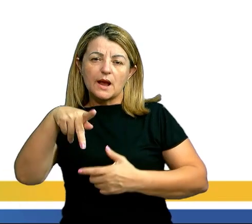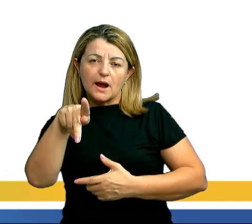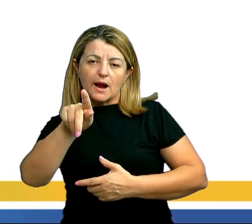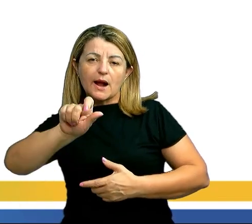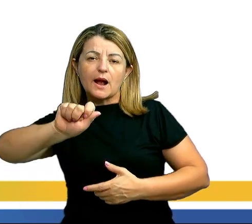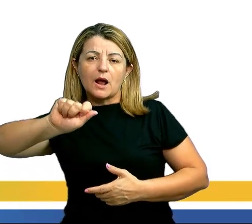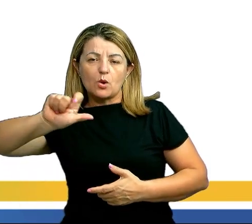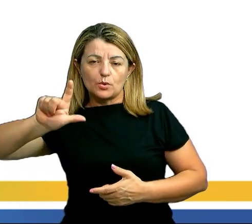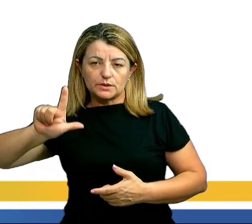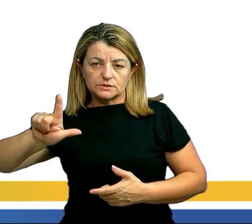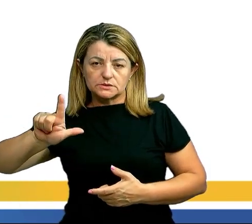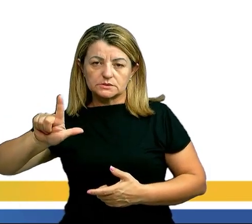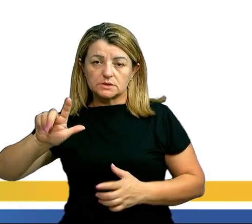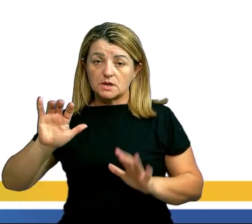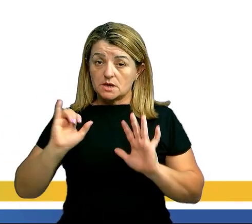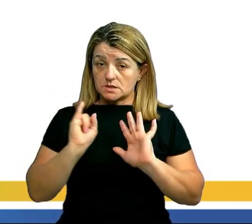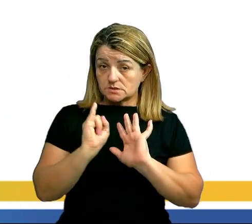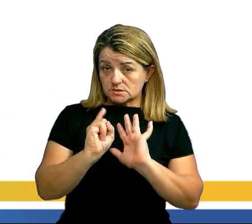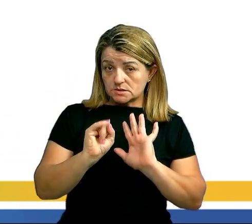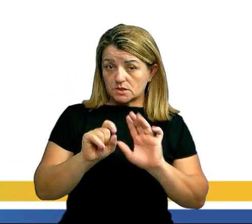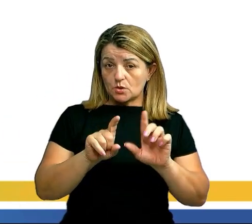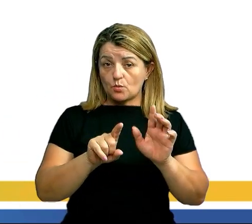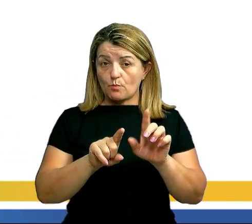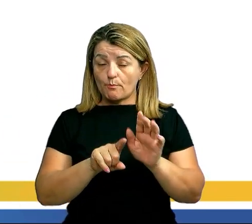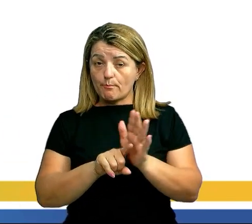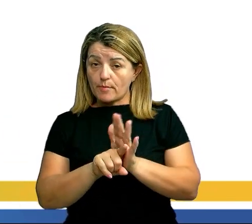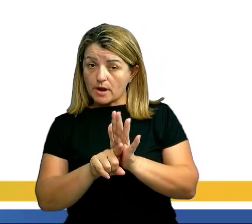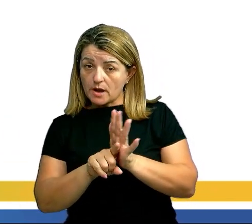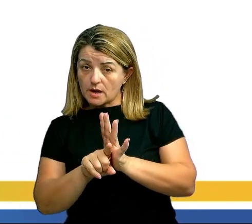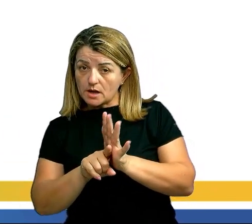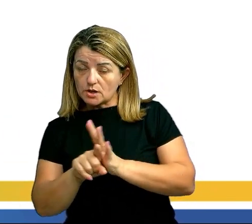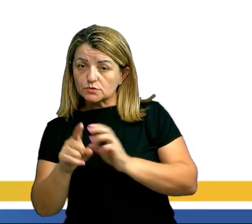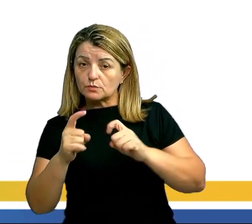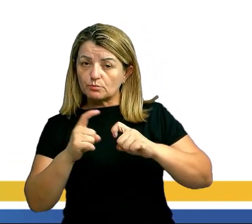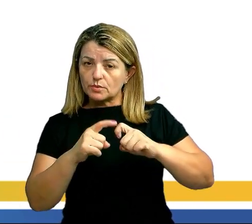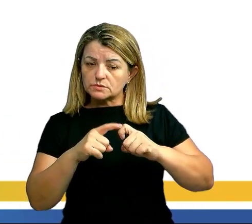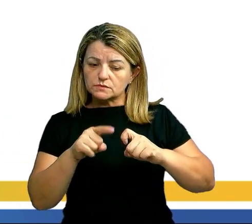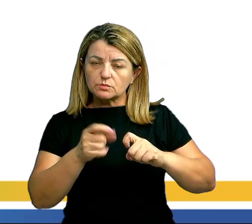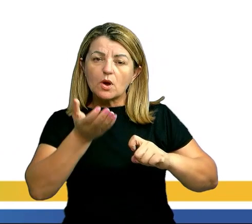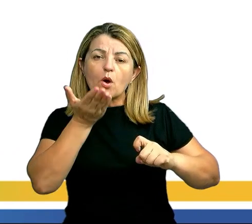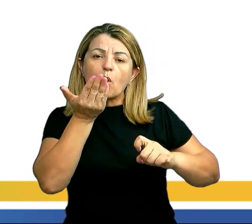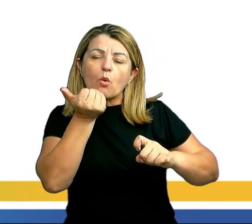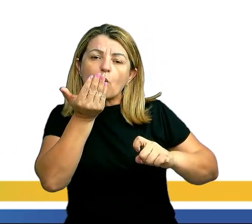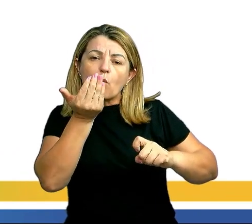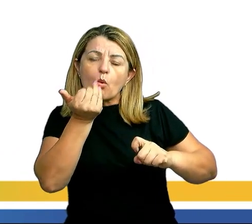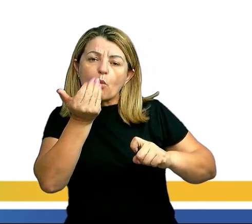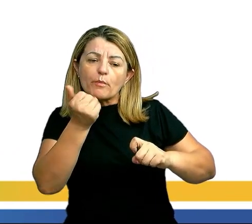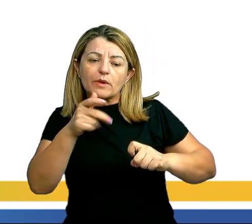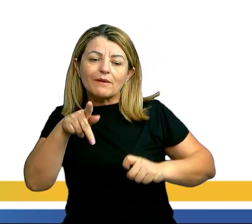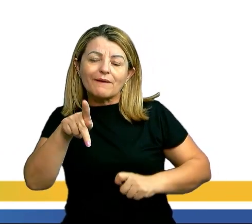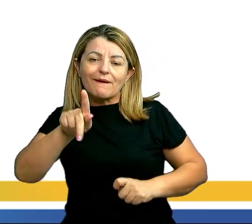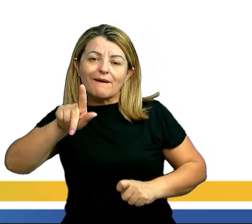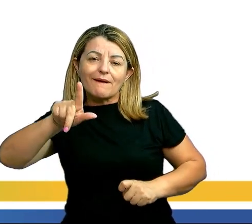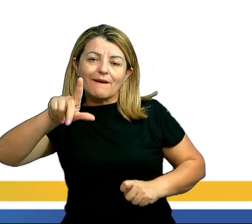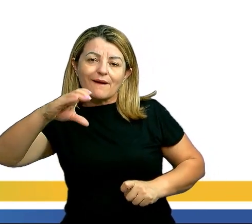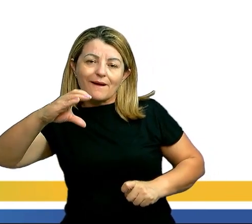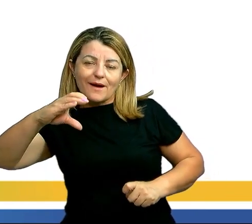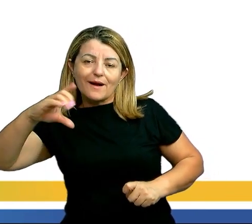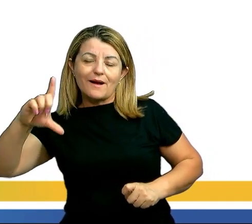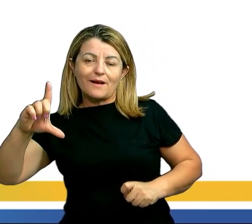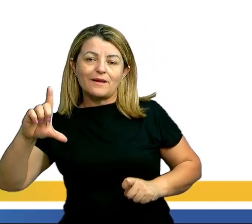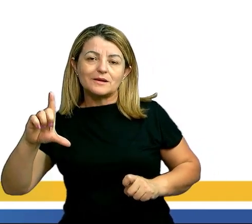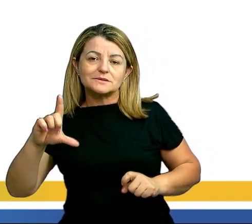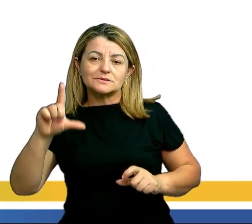nutricionista fala, que você precisa ingerir tantas calorias, ou precisa perder tantas calorias, estamos